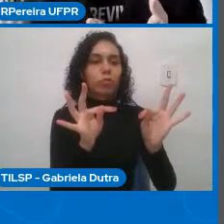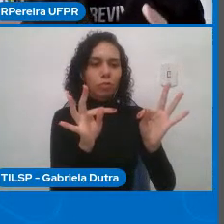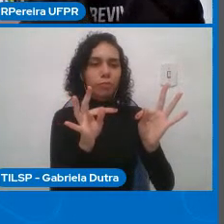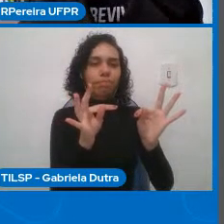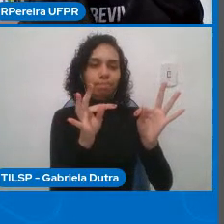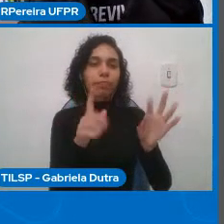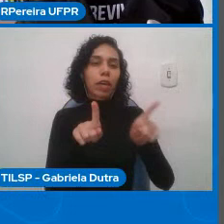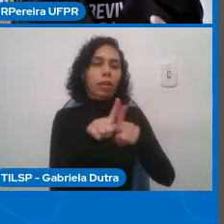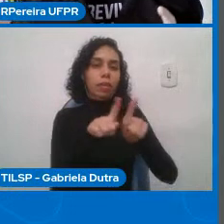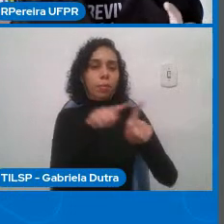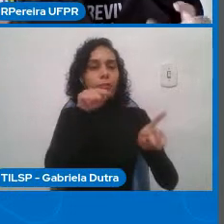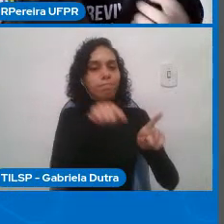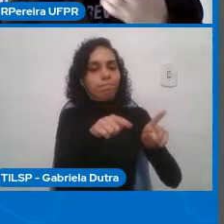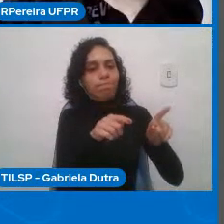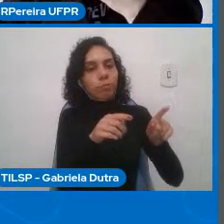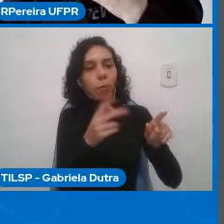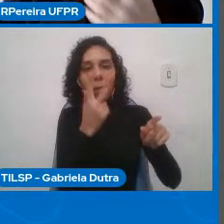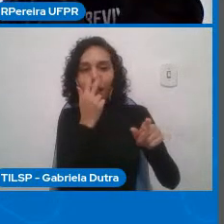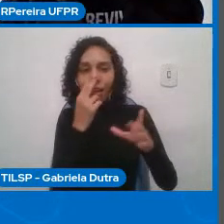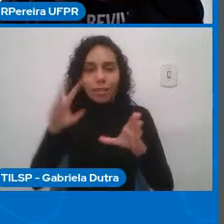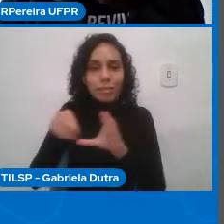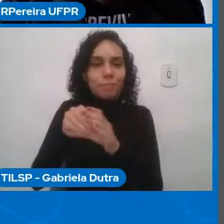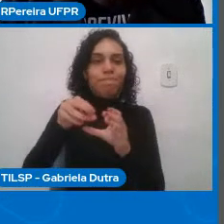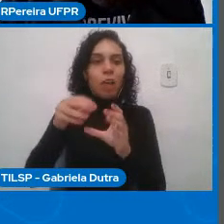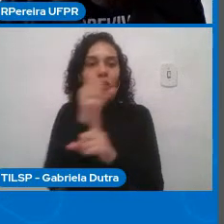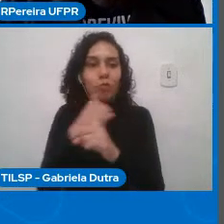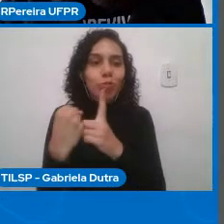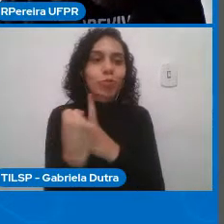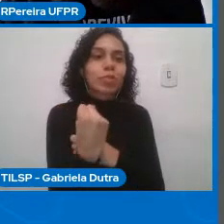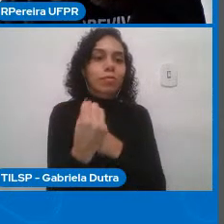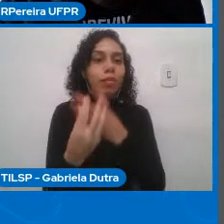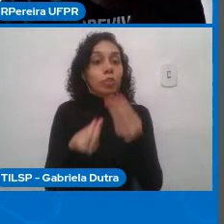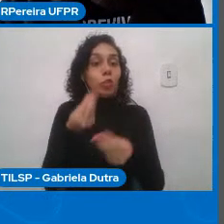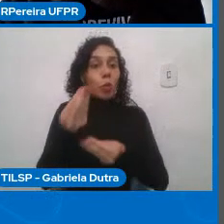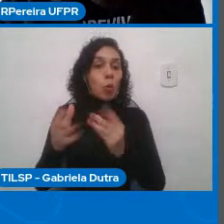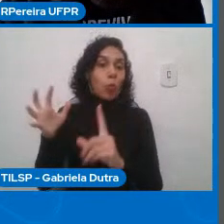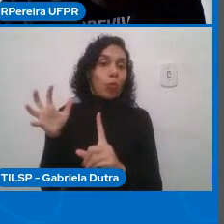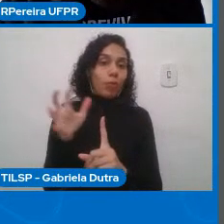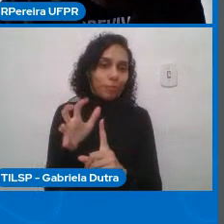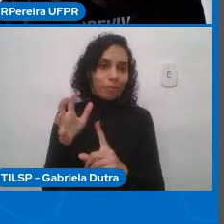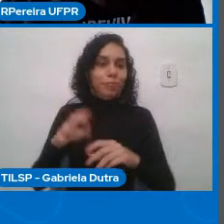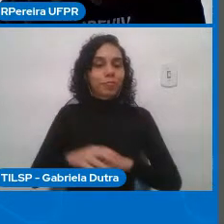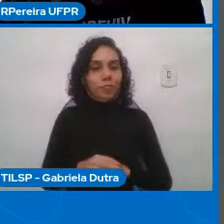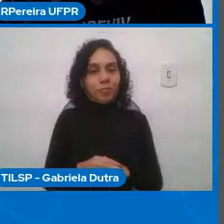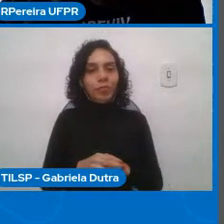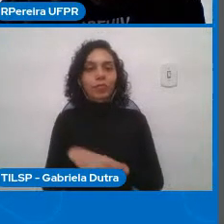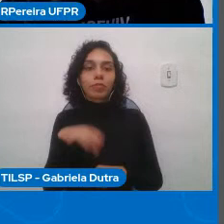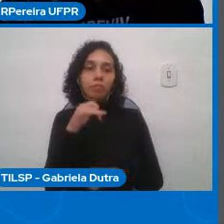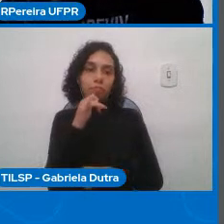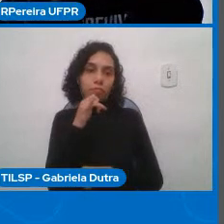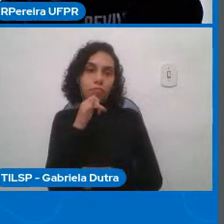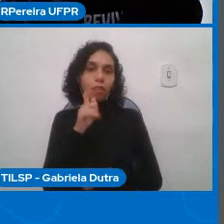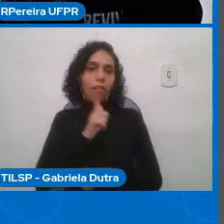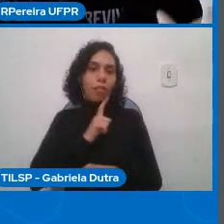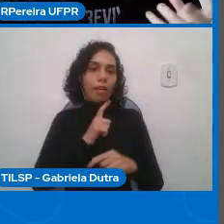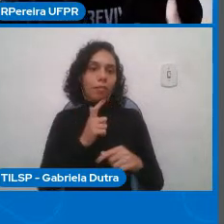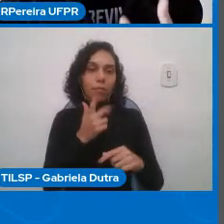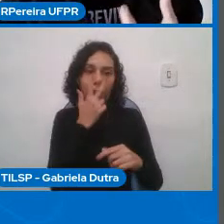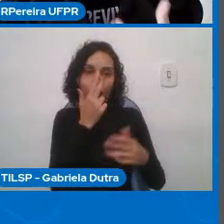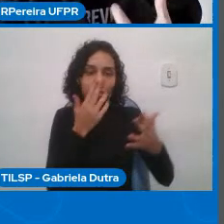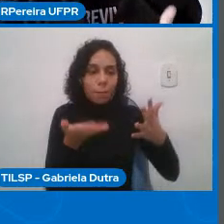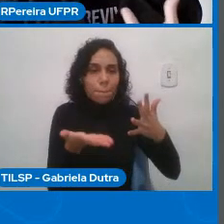sociedade então nos três níveis de baixo quando ele fala do nível físico empírico e sintático